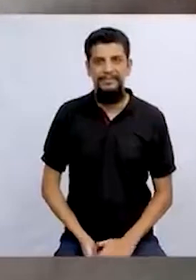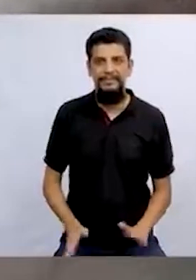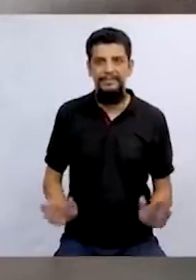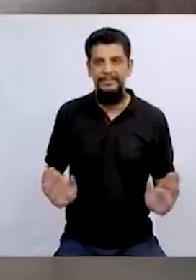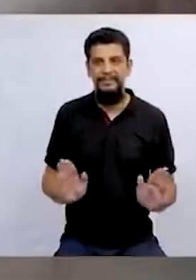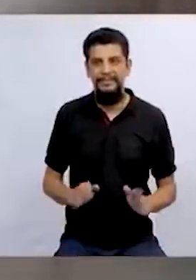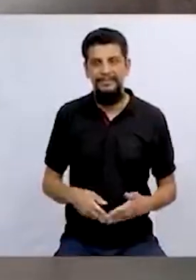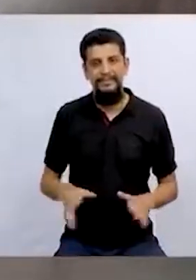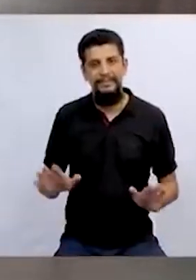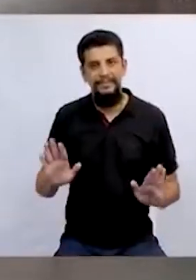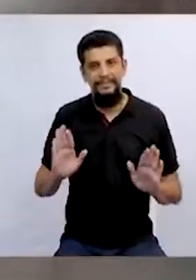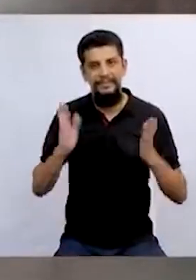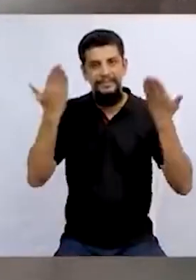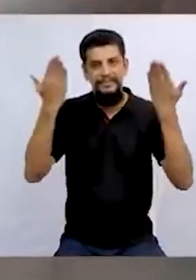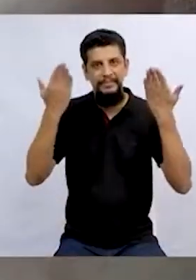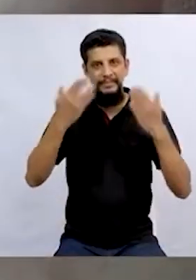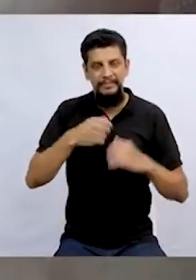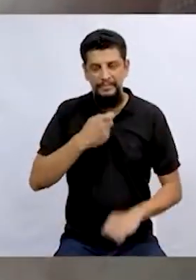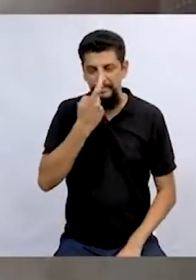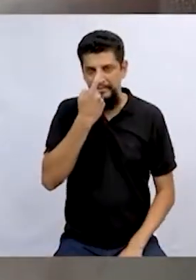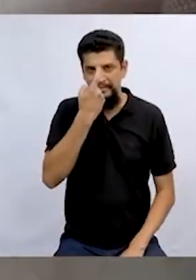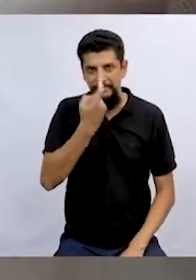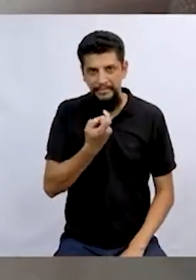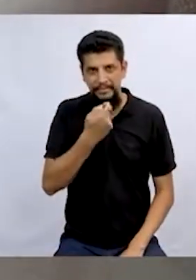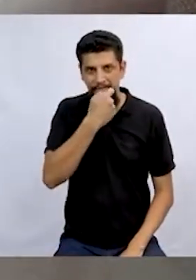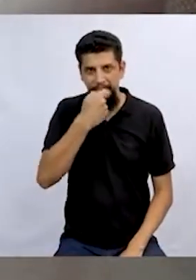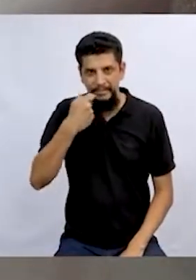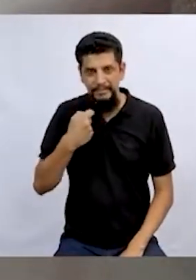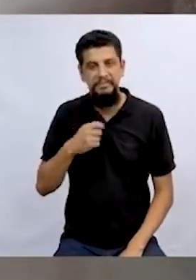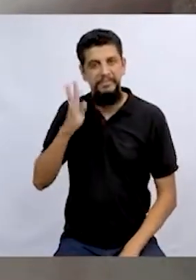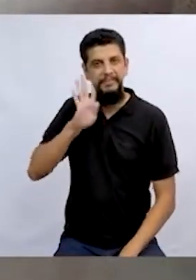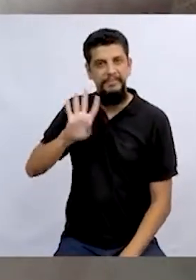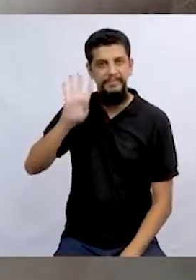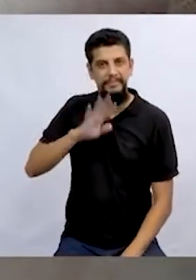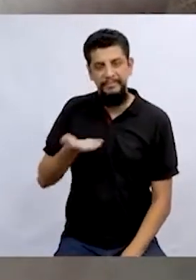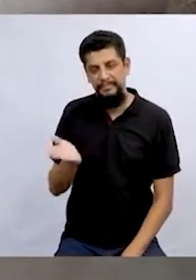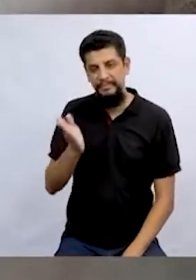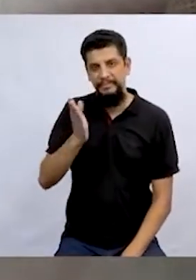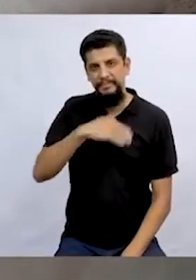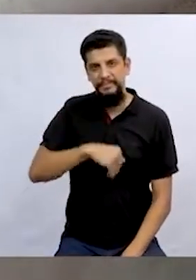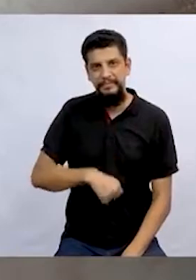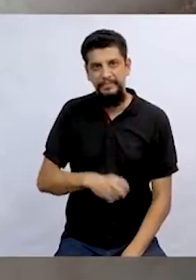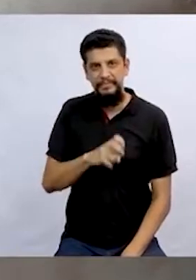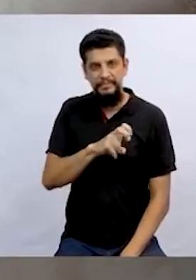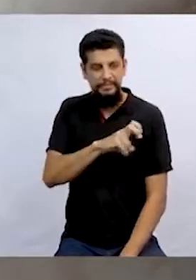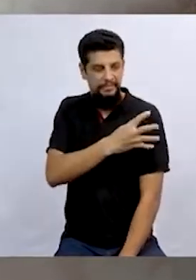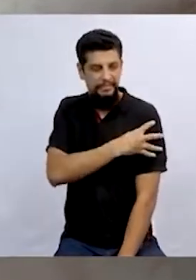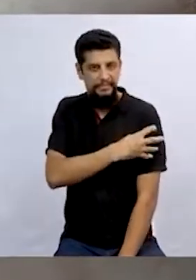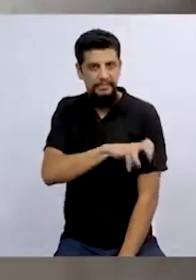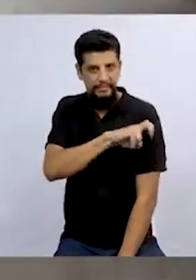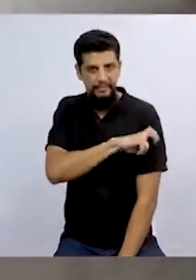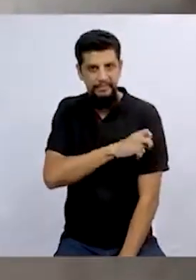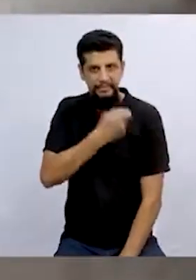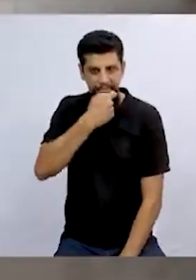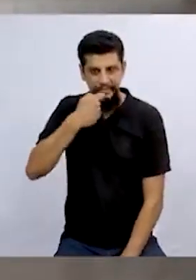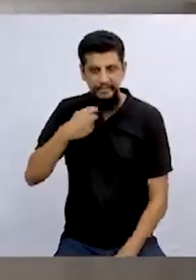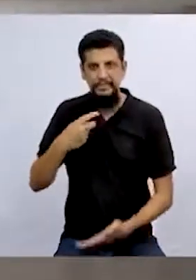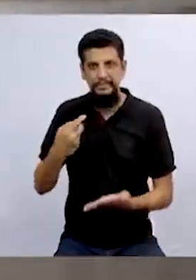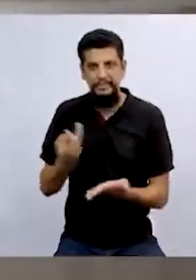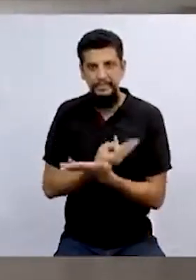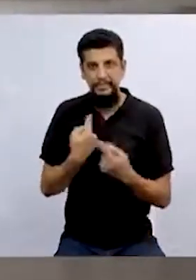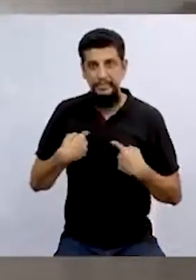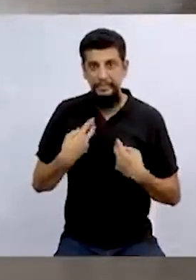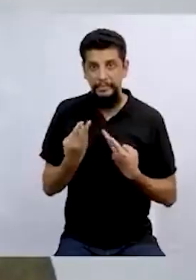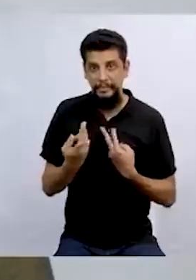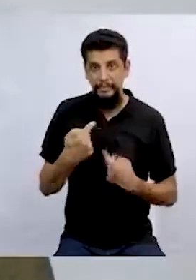Ai, essa festa da bruxa do batom borrado tá ficando muito legal. Vem, quarto e quinto ano, vem borrar o batom que nem eu.